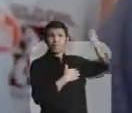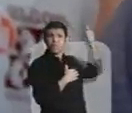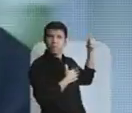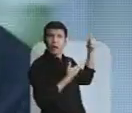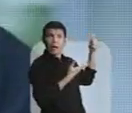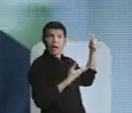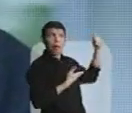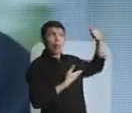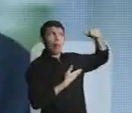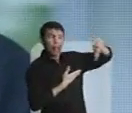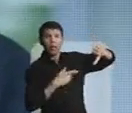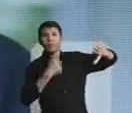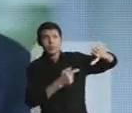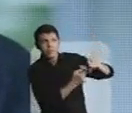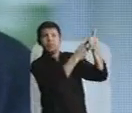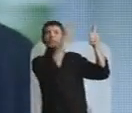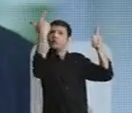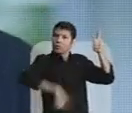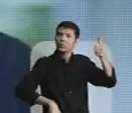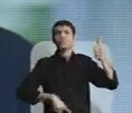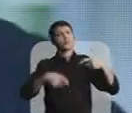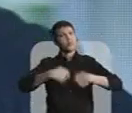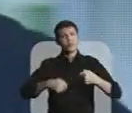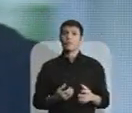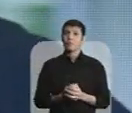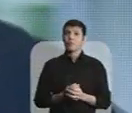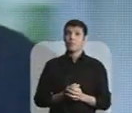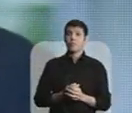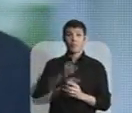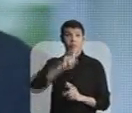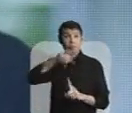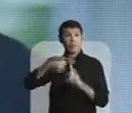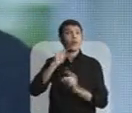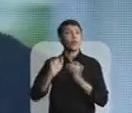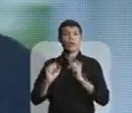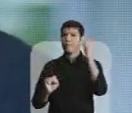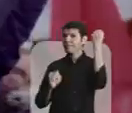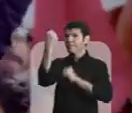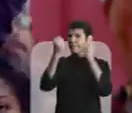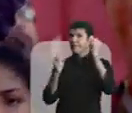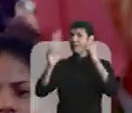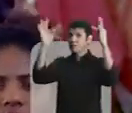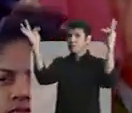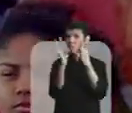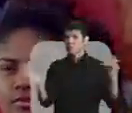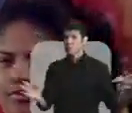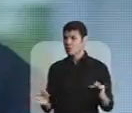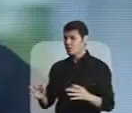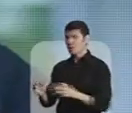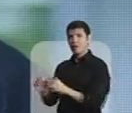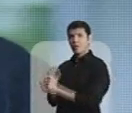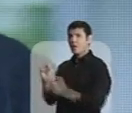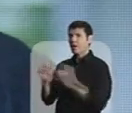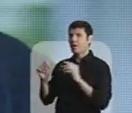crescimento e desenvolvimento dos Estados do Amazonas. Inclusive, mantendo a Zona Franca de Marau intacta, que ela é uma